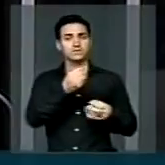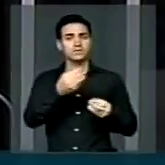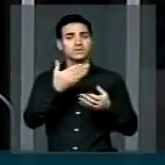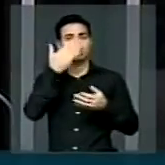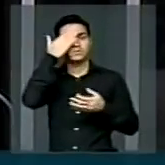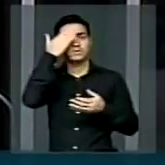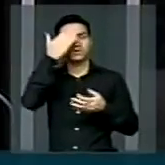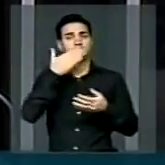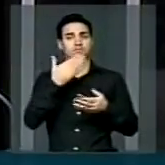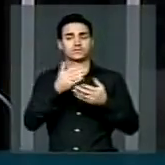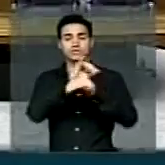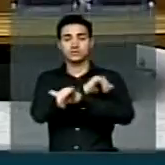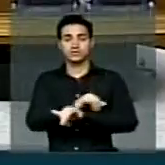seja divulgado a Voz Brasil, senhor presidente.